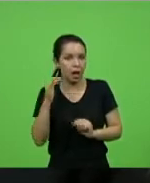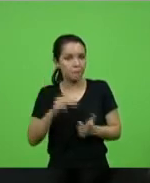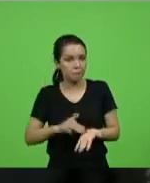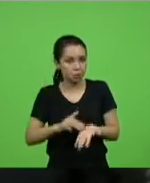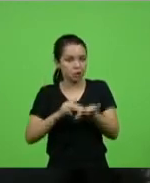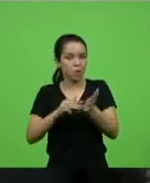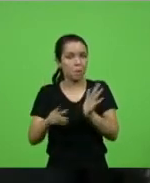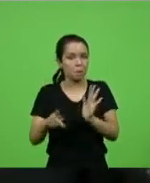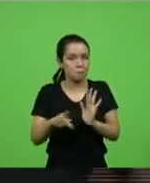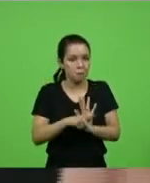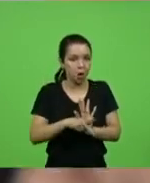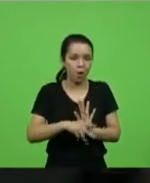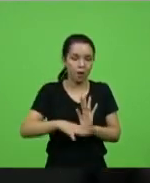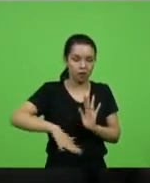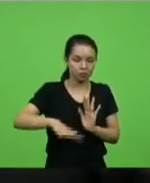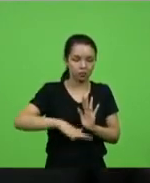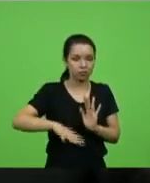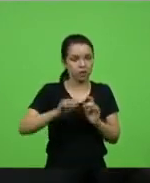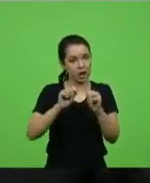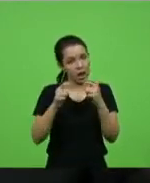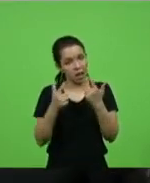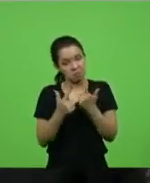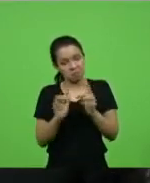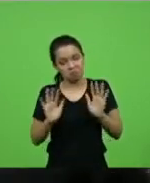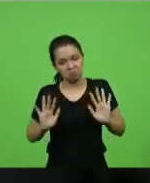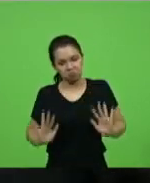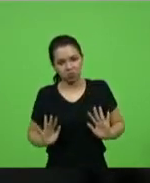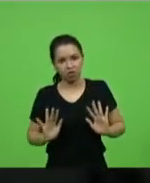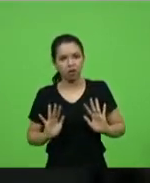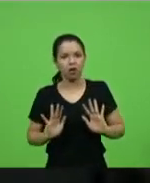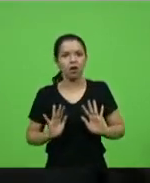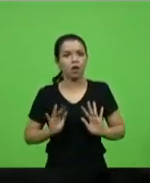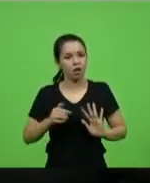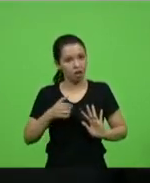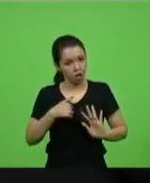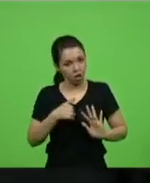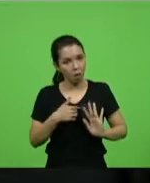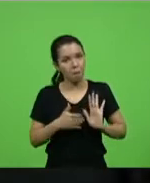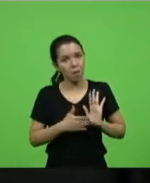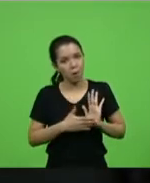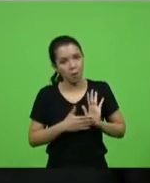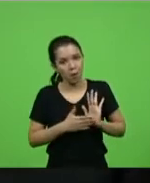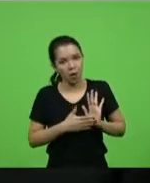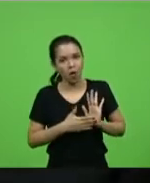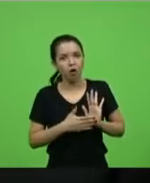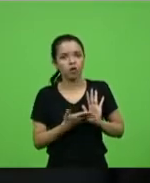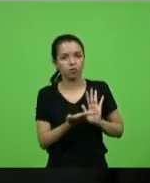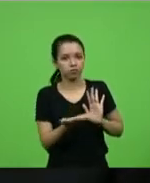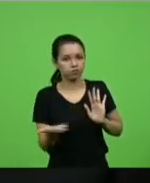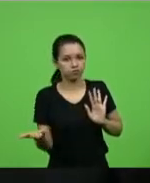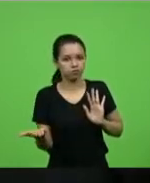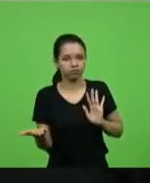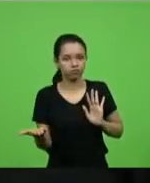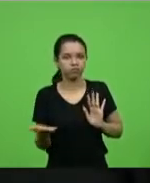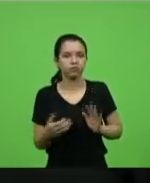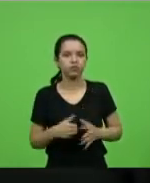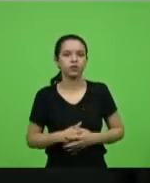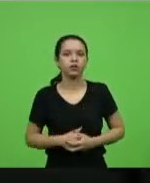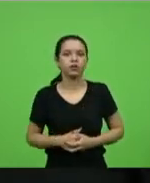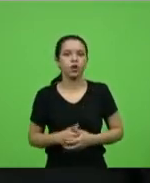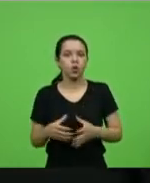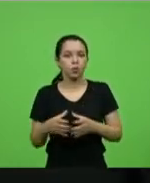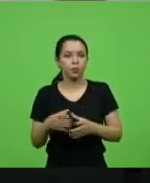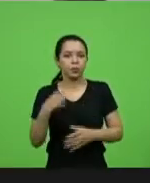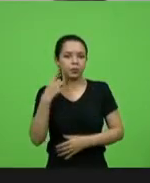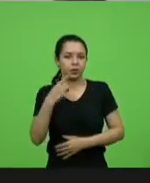casa, de todos os deputados. Mas, enfim, eu deixo essa proposta para o grupo. de deputados.